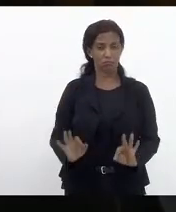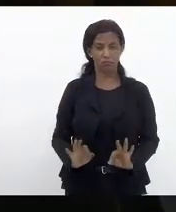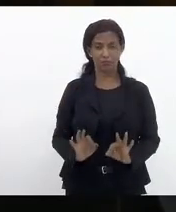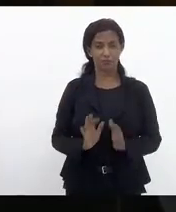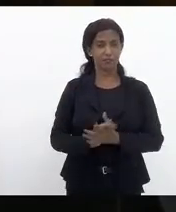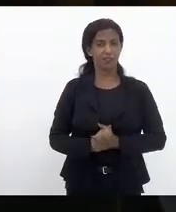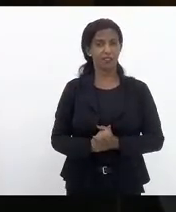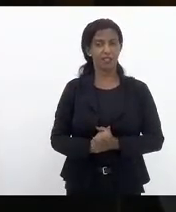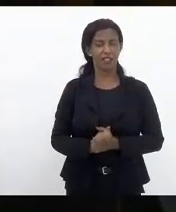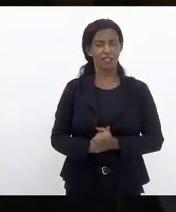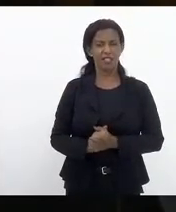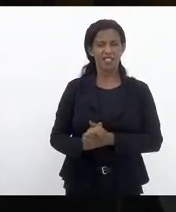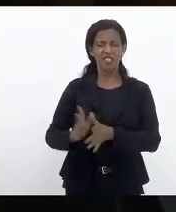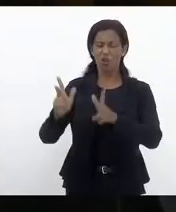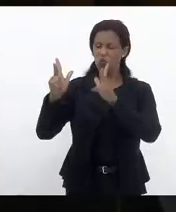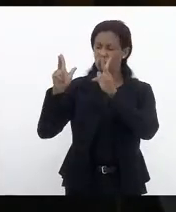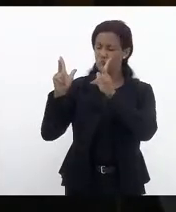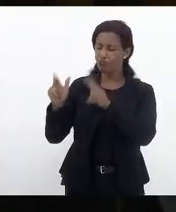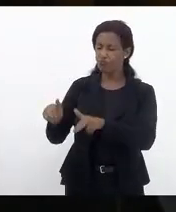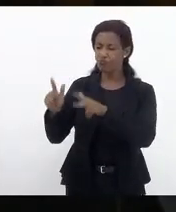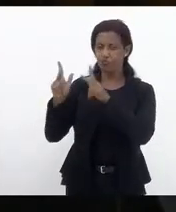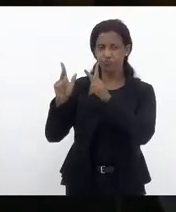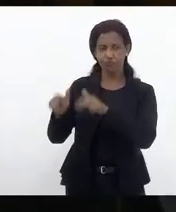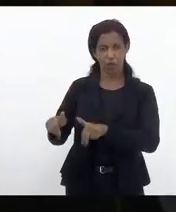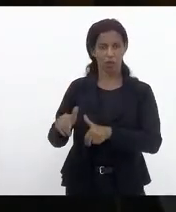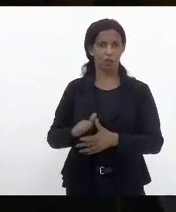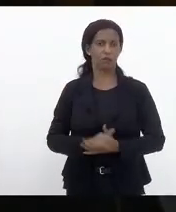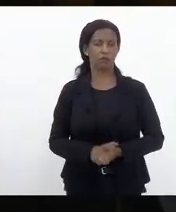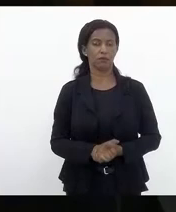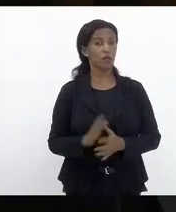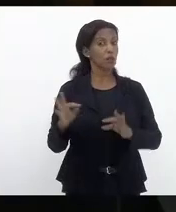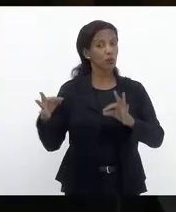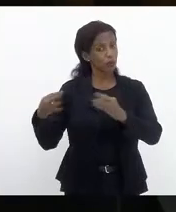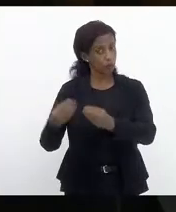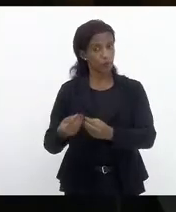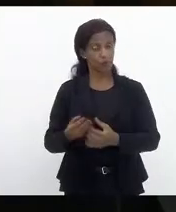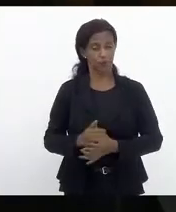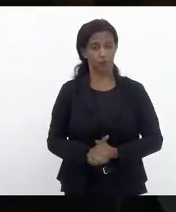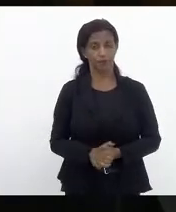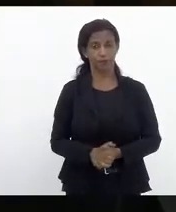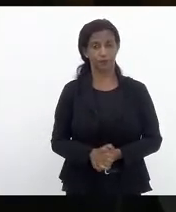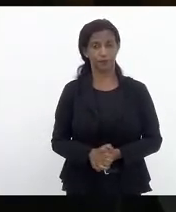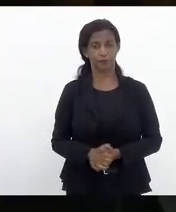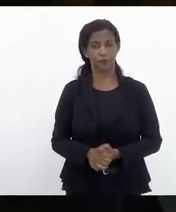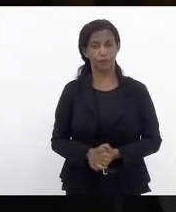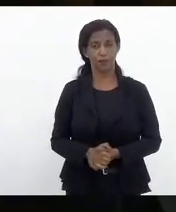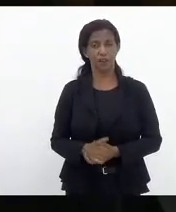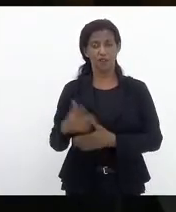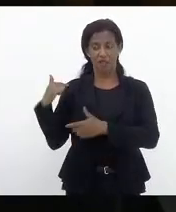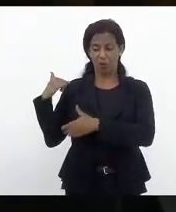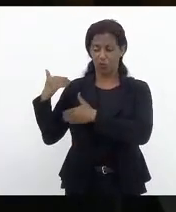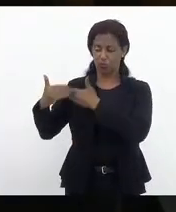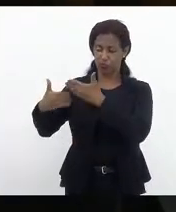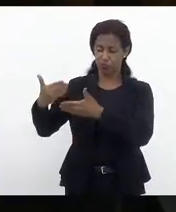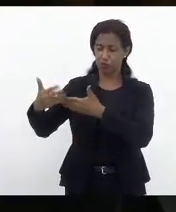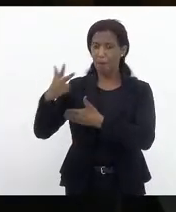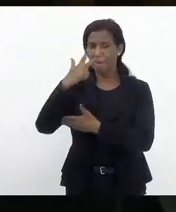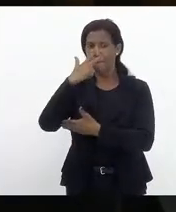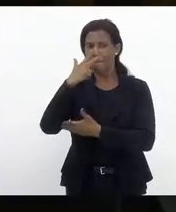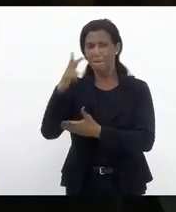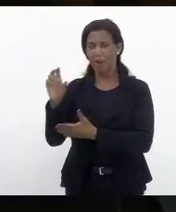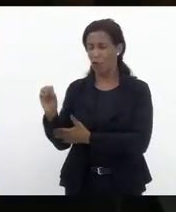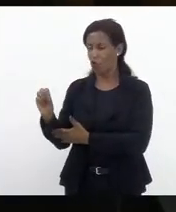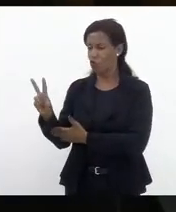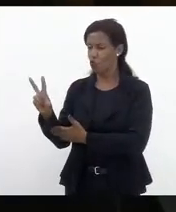farinhas do mesmo saco todos vieram da mesma origem o mesmo